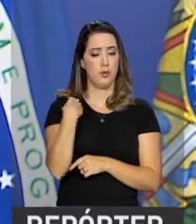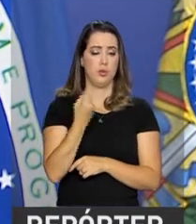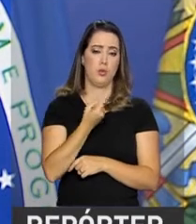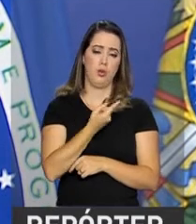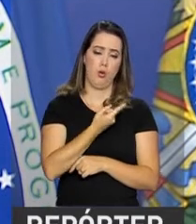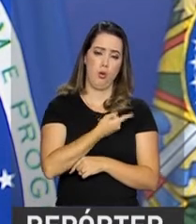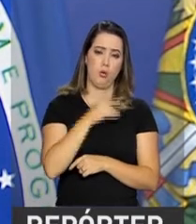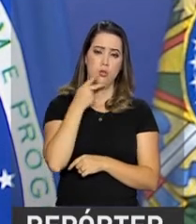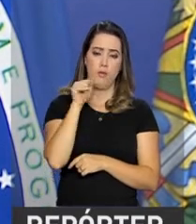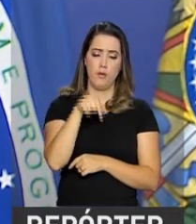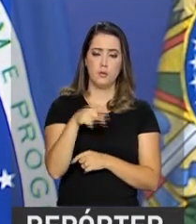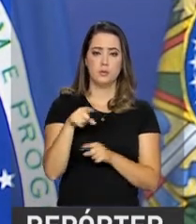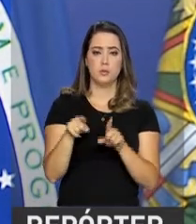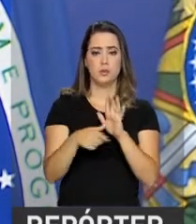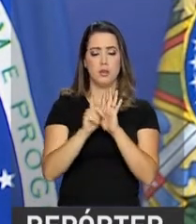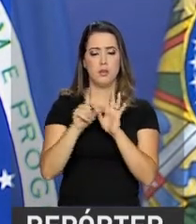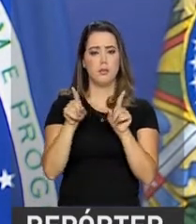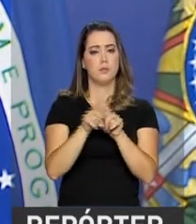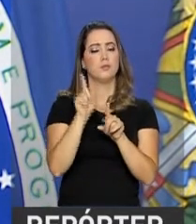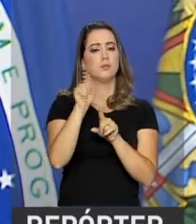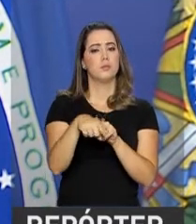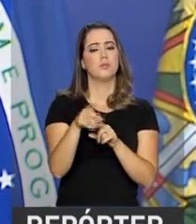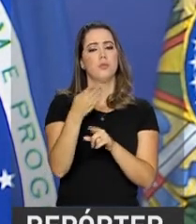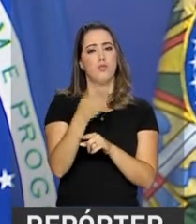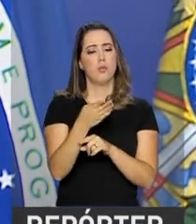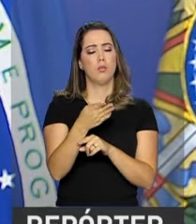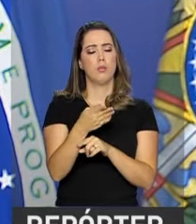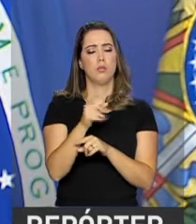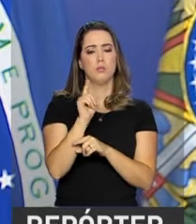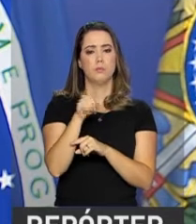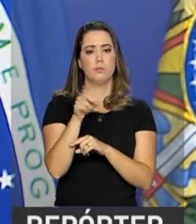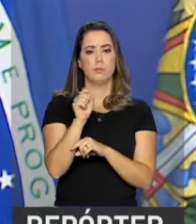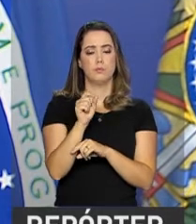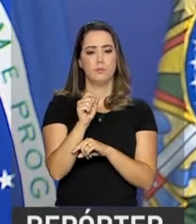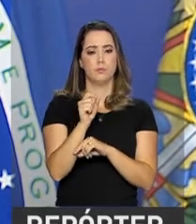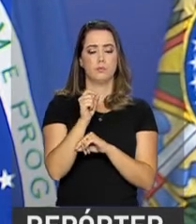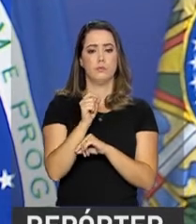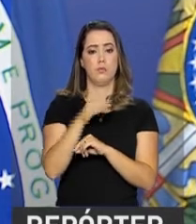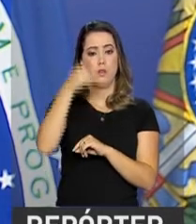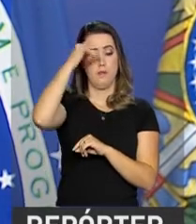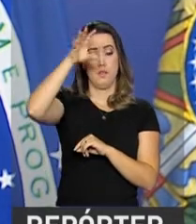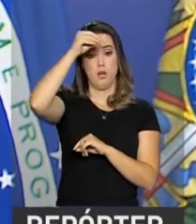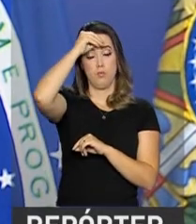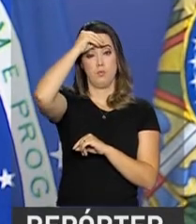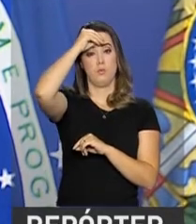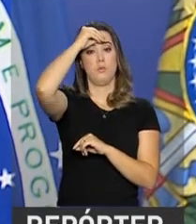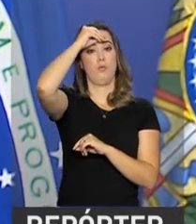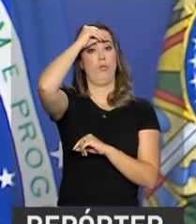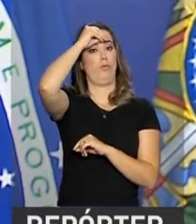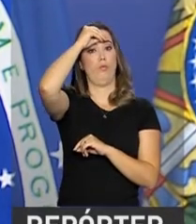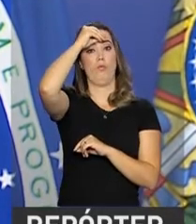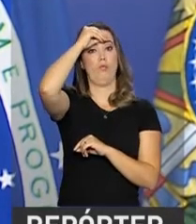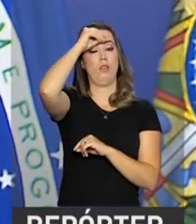foi ressaltado pelo doutor Magalhães, que é, senador Wellington, que é o combate à ignorância. Porque lá